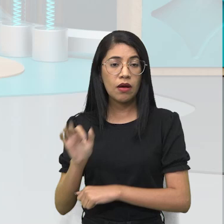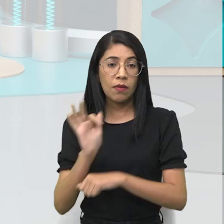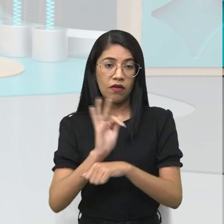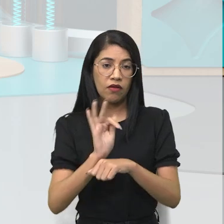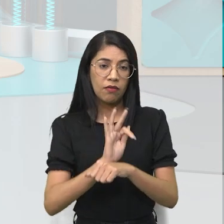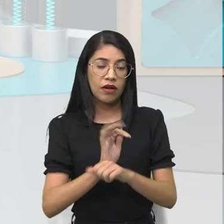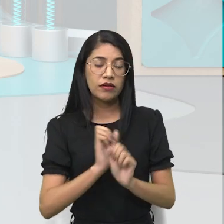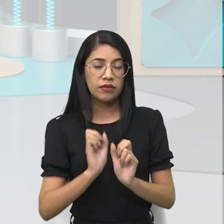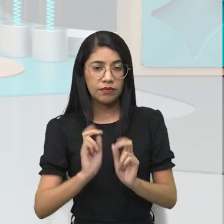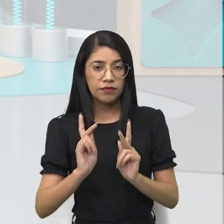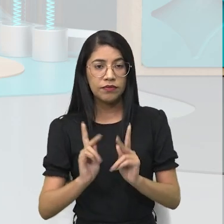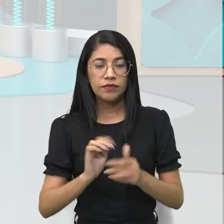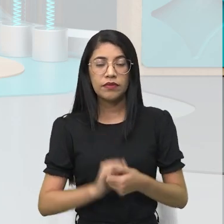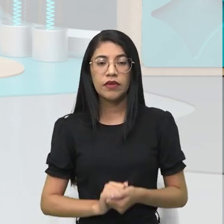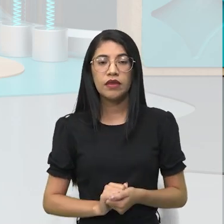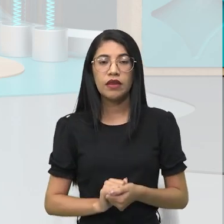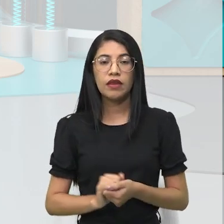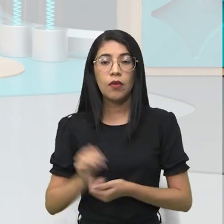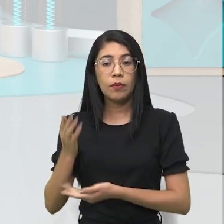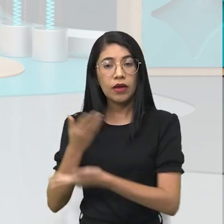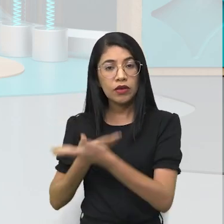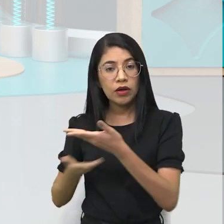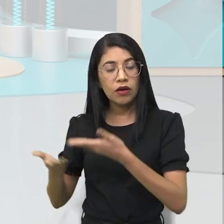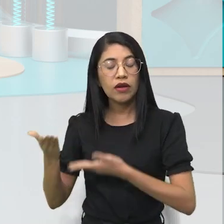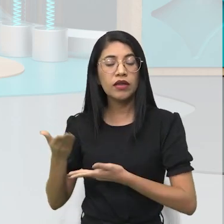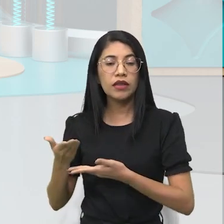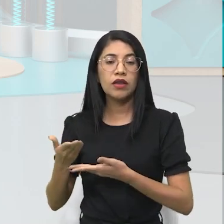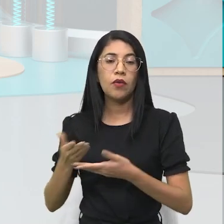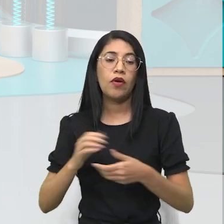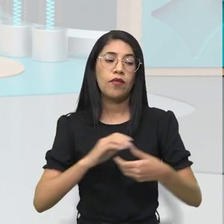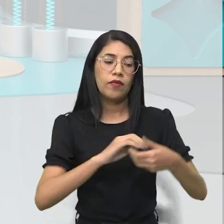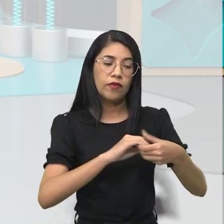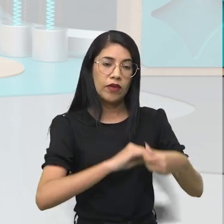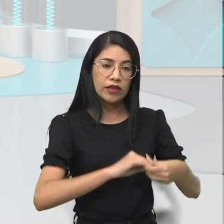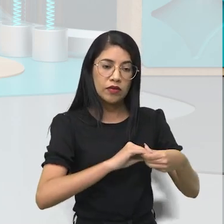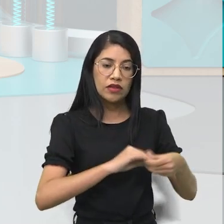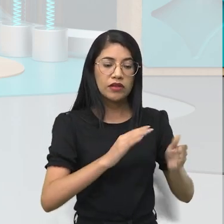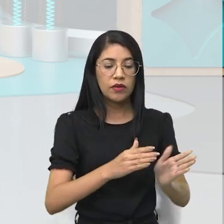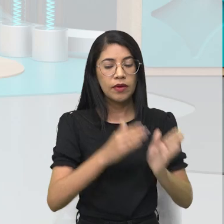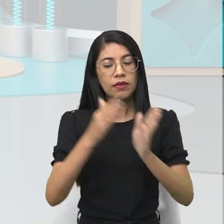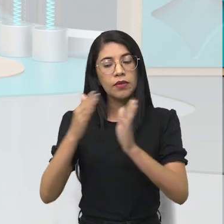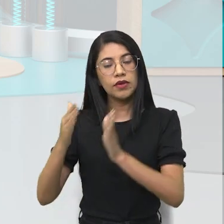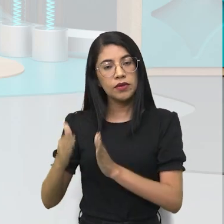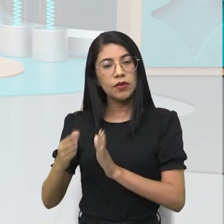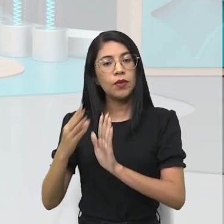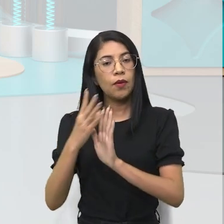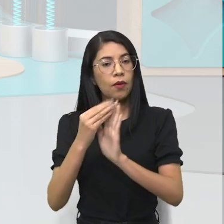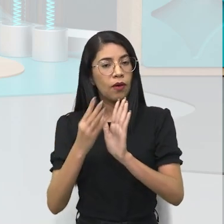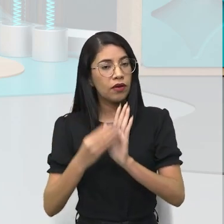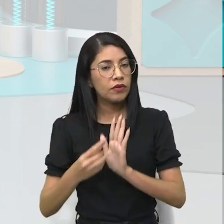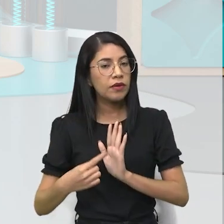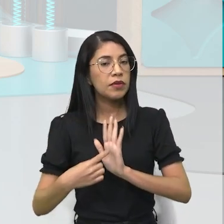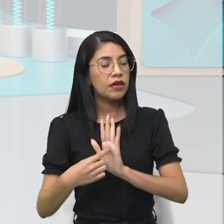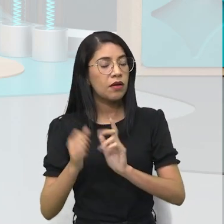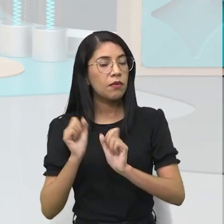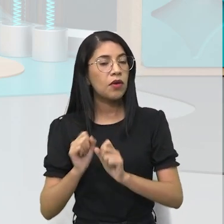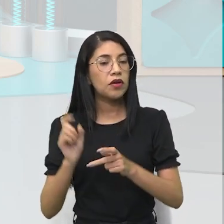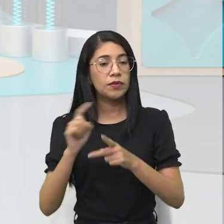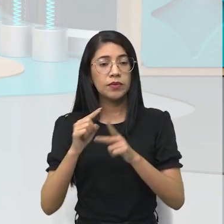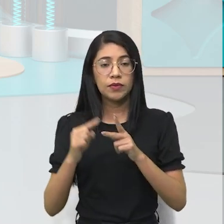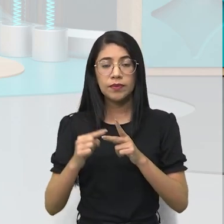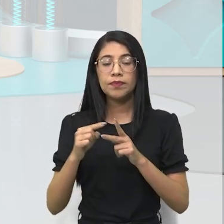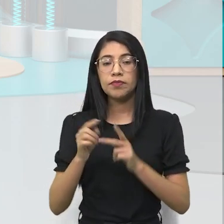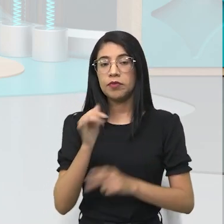é uma transição, né, de turno de fala aí, saindo da saudação para o início do conteúdo, você pode utilizar essas duas